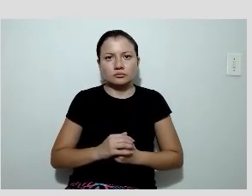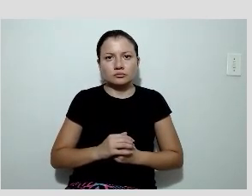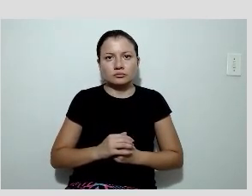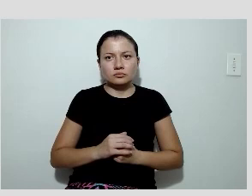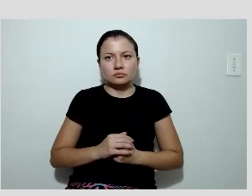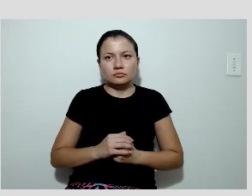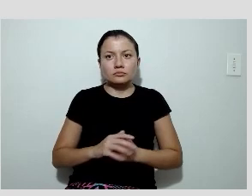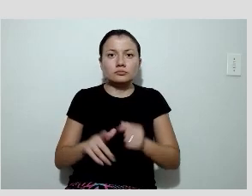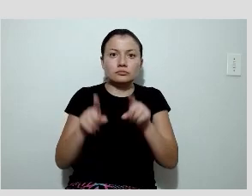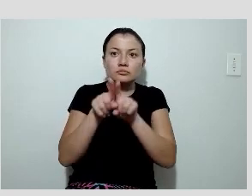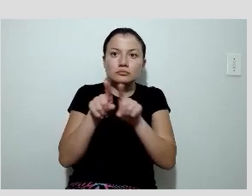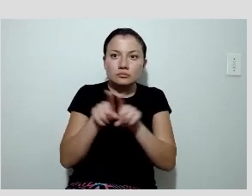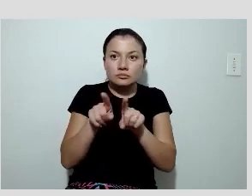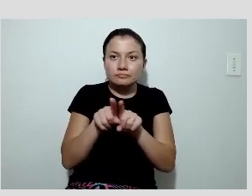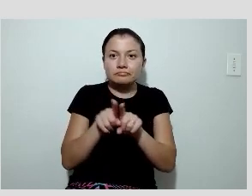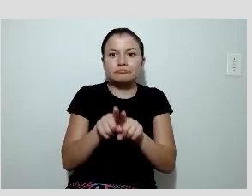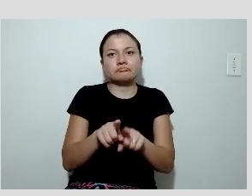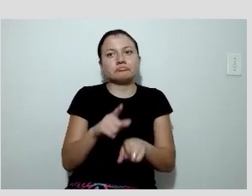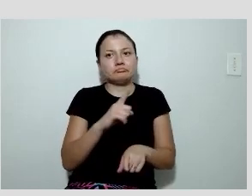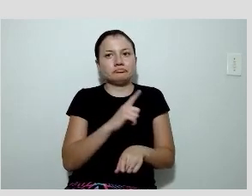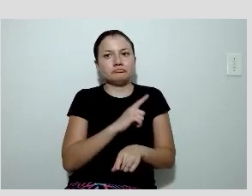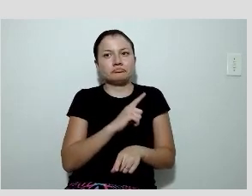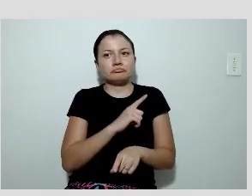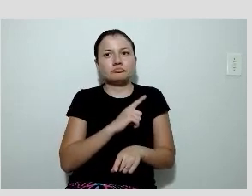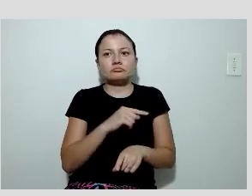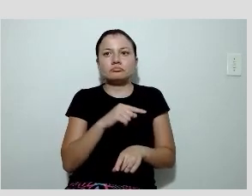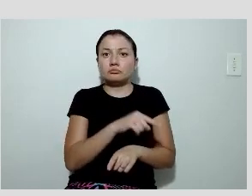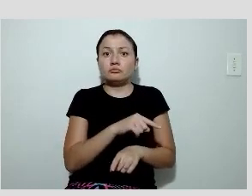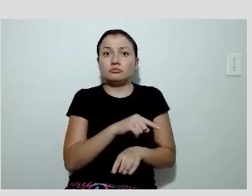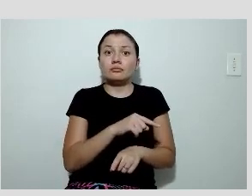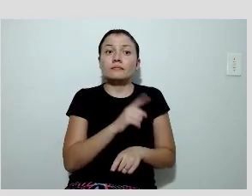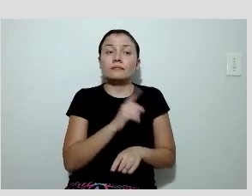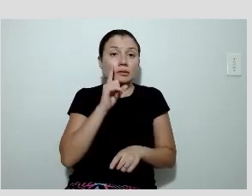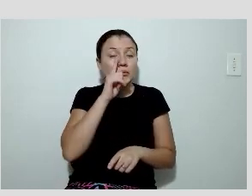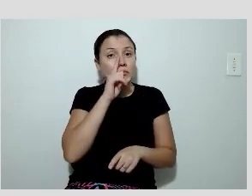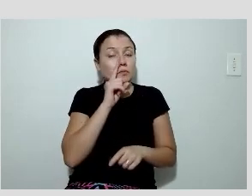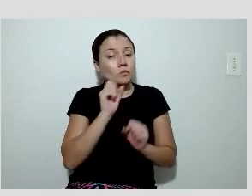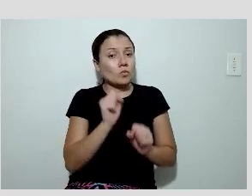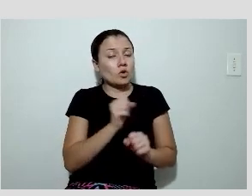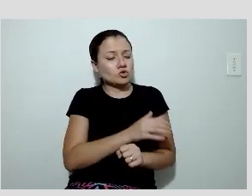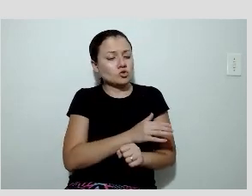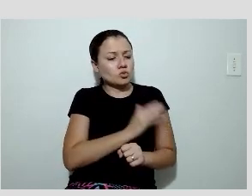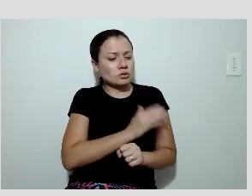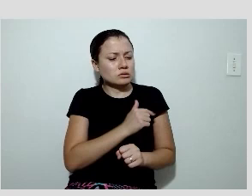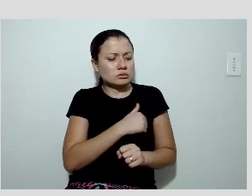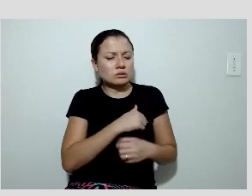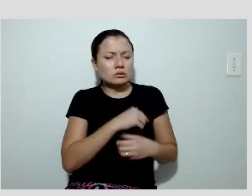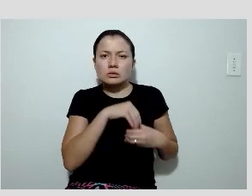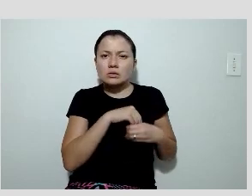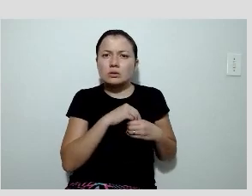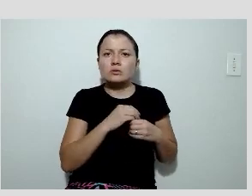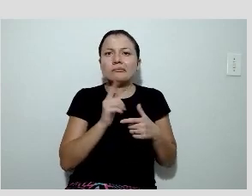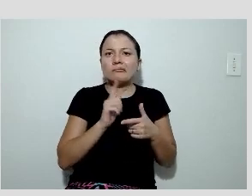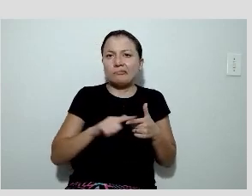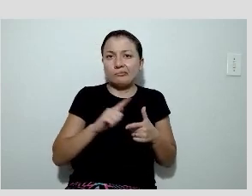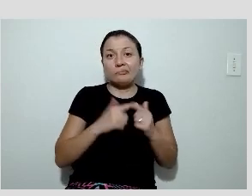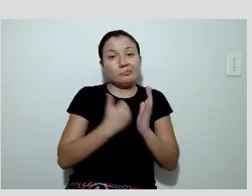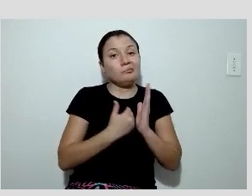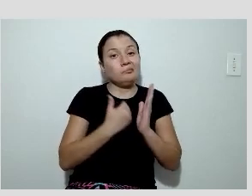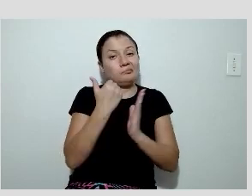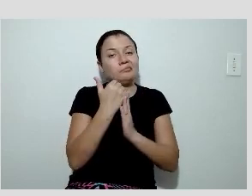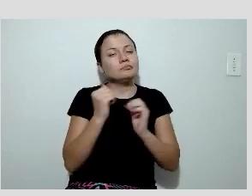reserva de fluxo globalmente reduzida, aumentando a probabilidade de doença coronariana extensa e maiores taxas de desfecho.